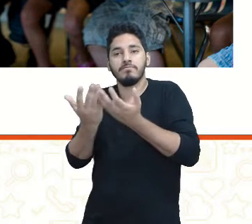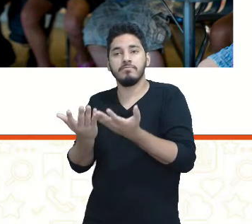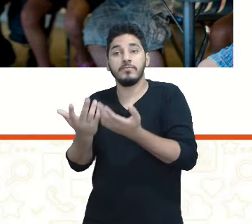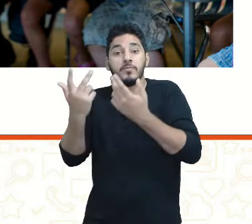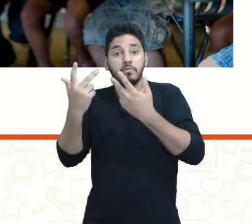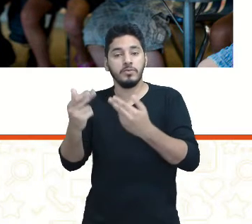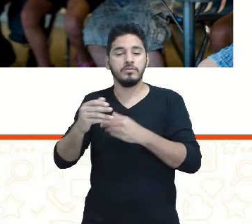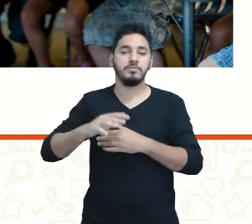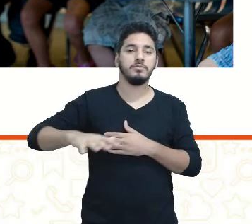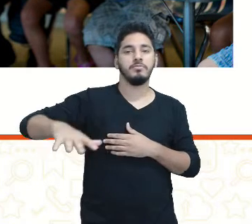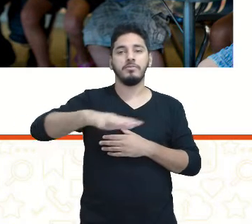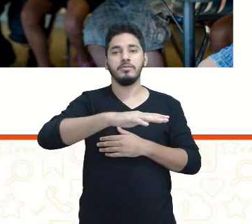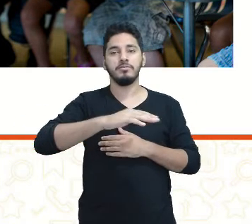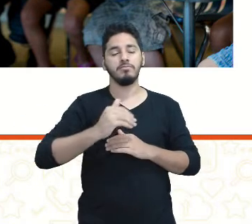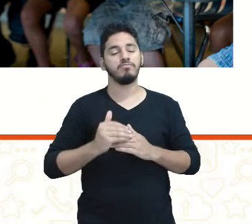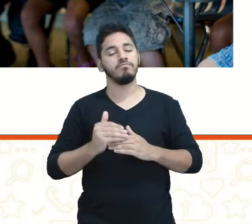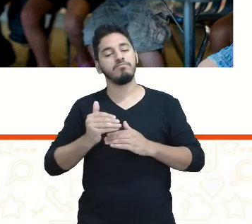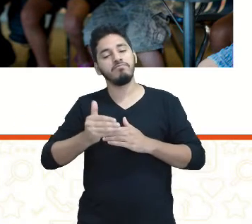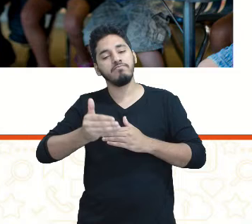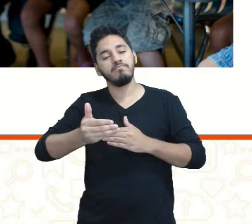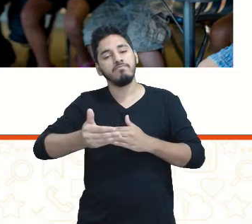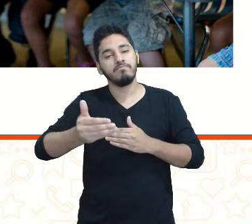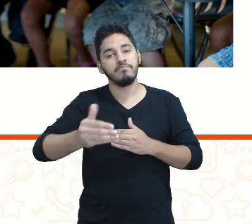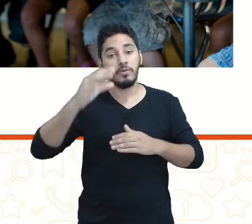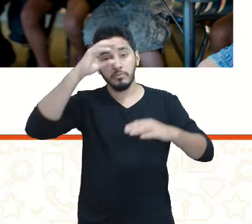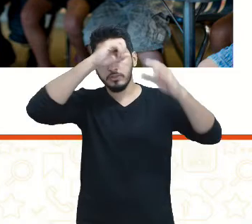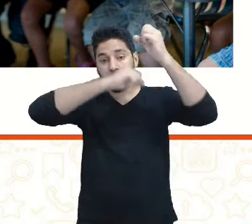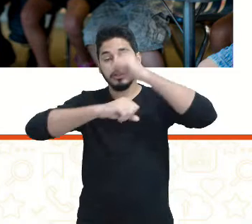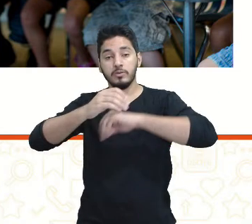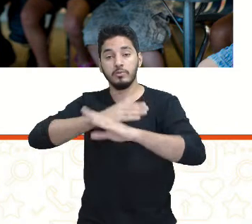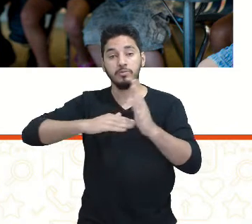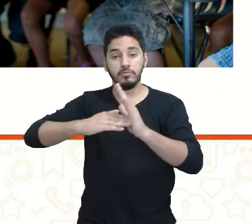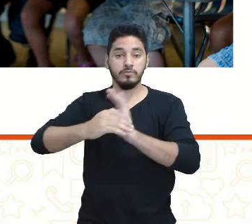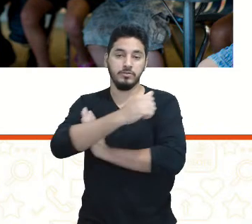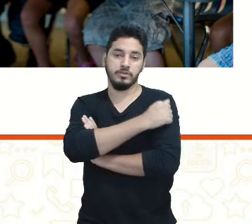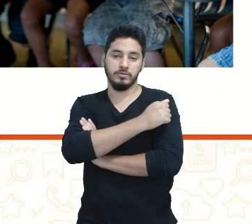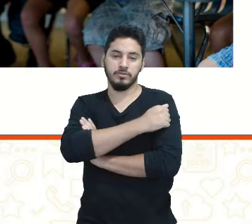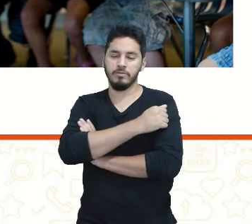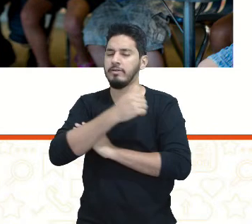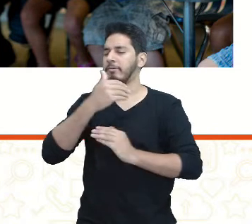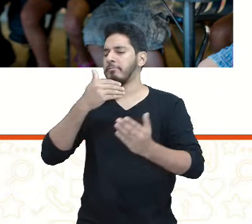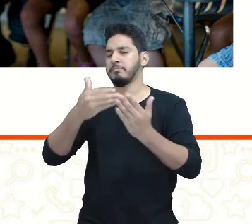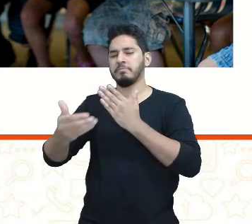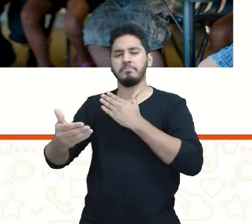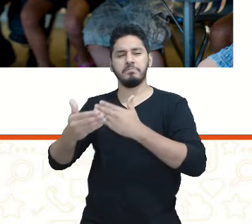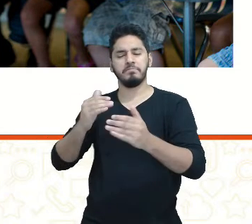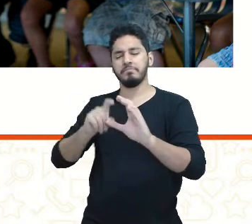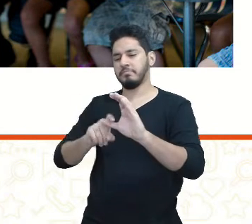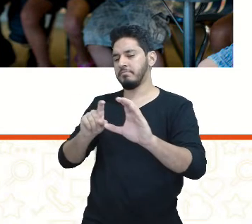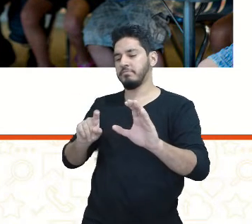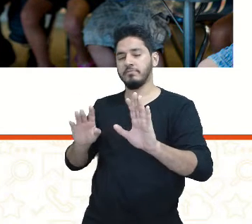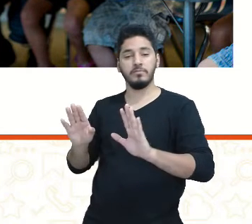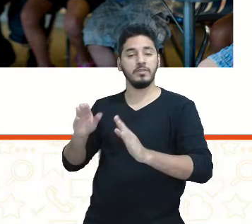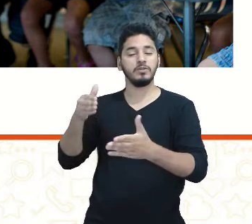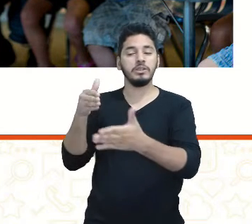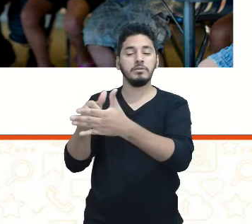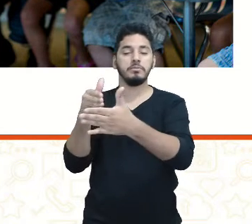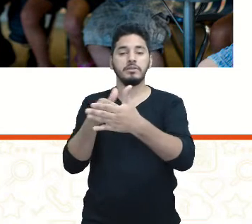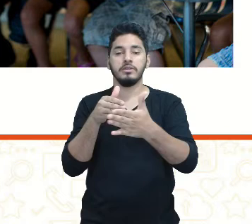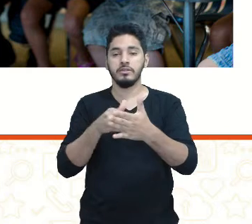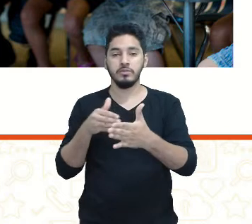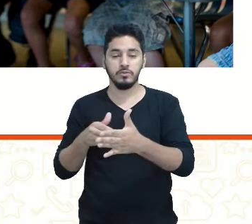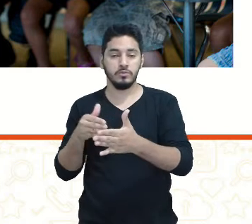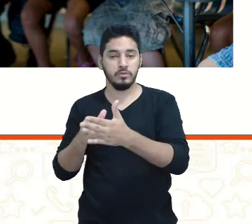espaço para o processo de aprendizagem de todos os estudantes, independentemente de suas limitações